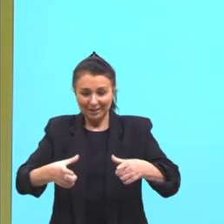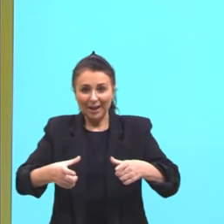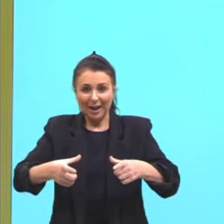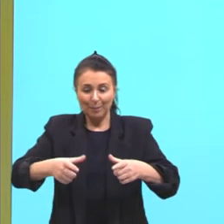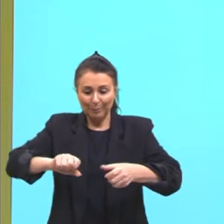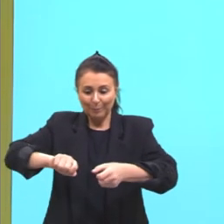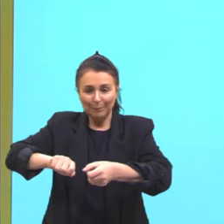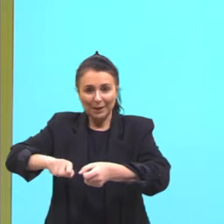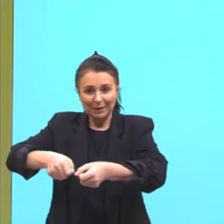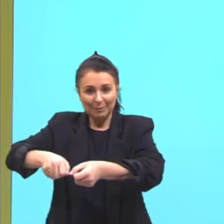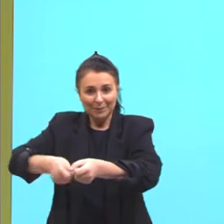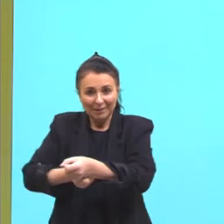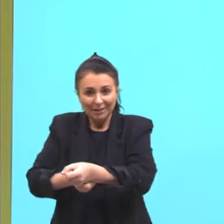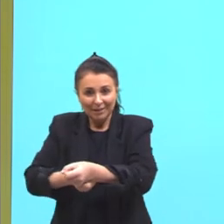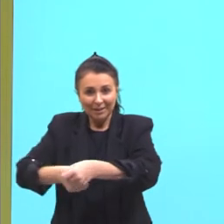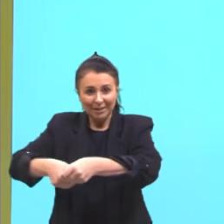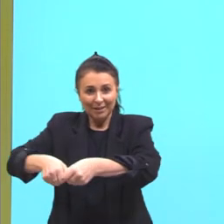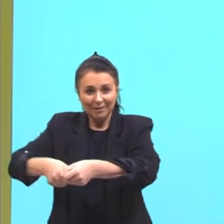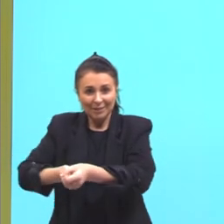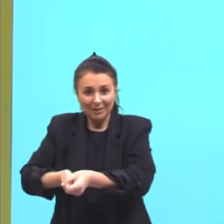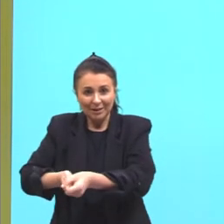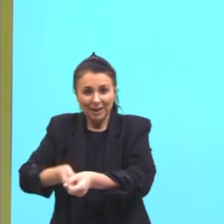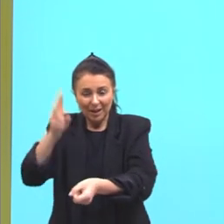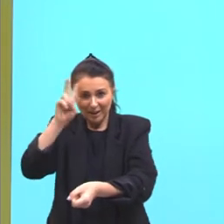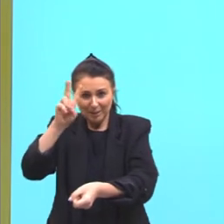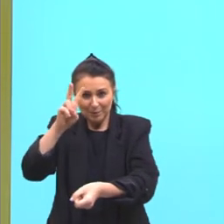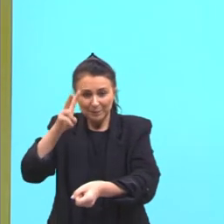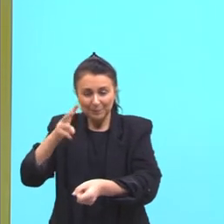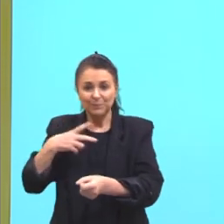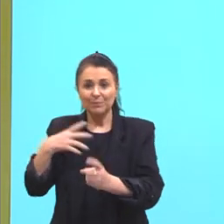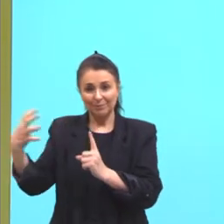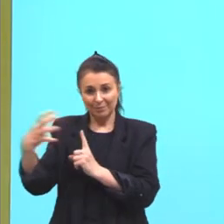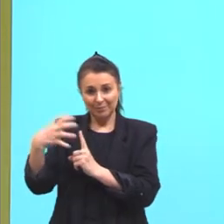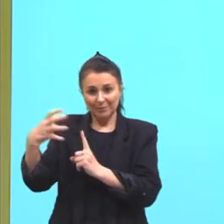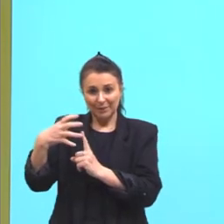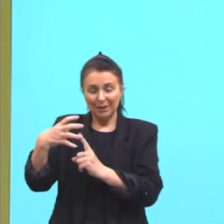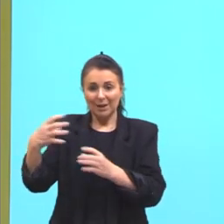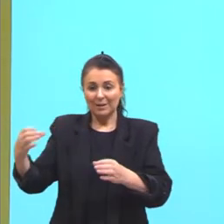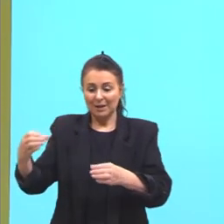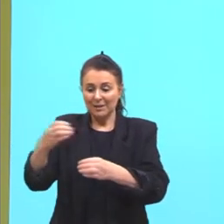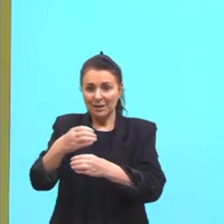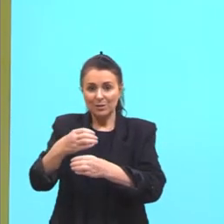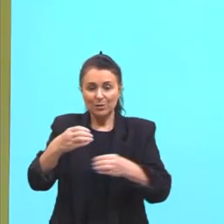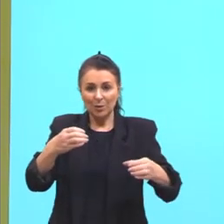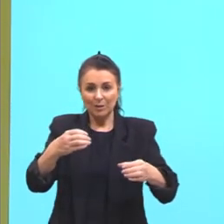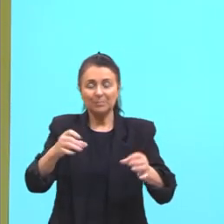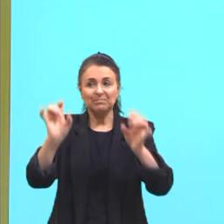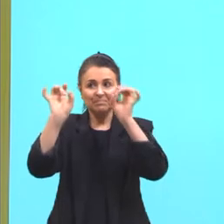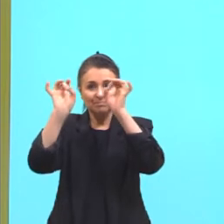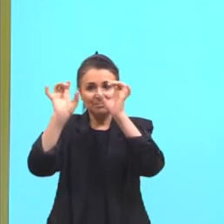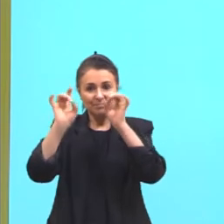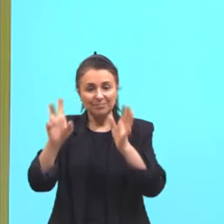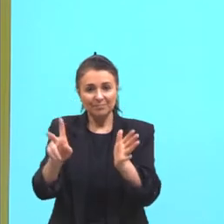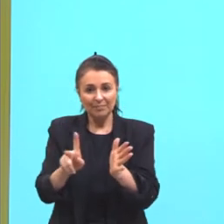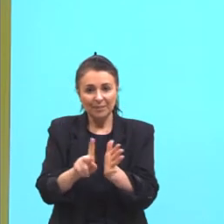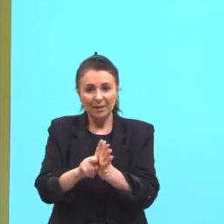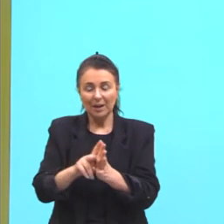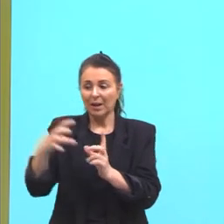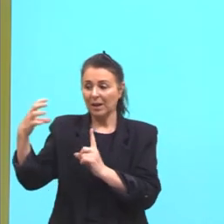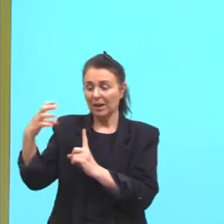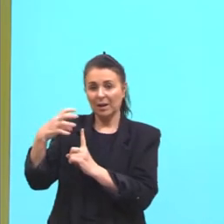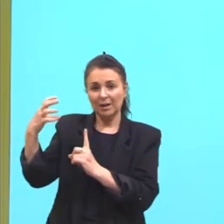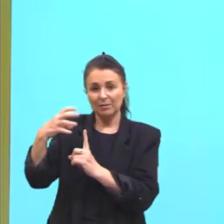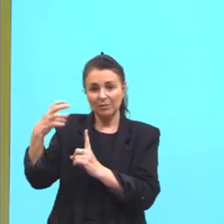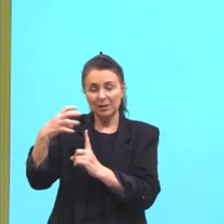de pressão. Por que a pressão entrou aqui nos fatores que influenciam reações específicas? Porque ela só influencia no caso de